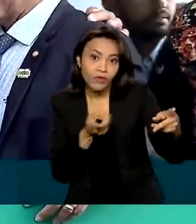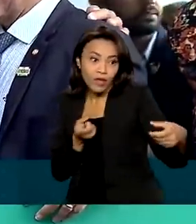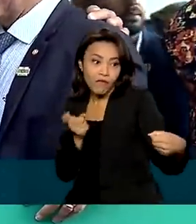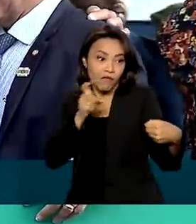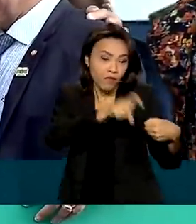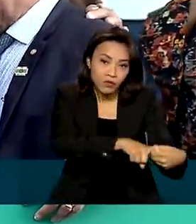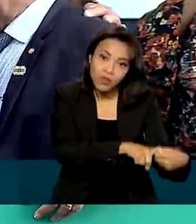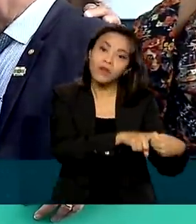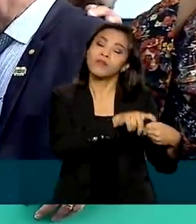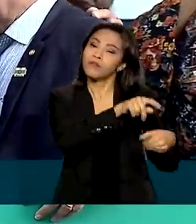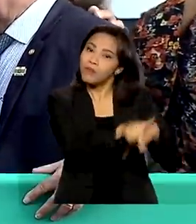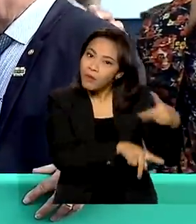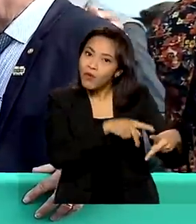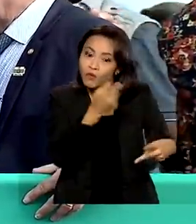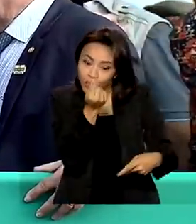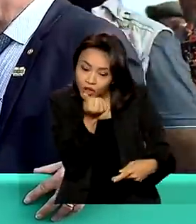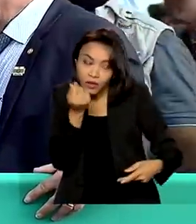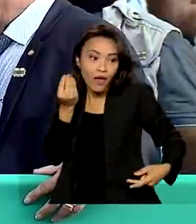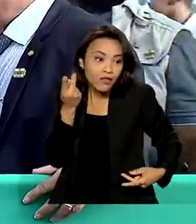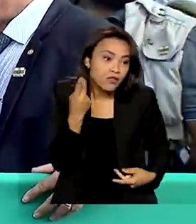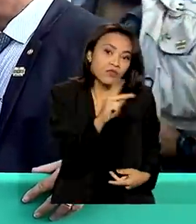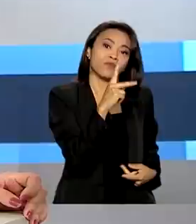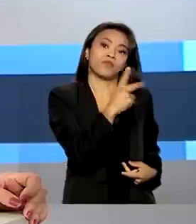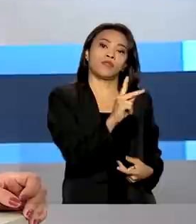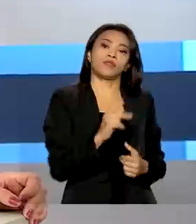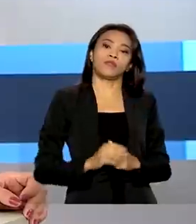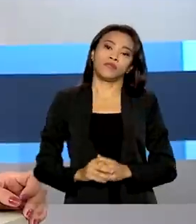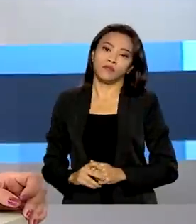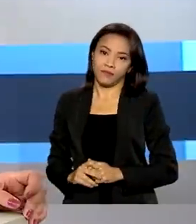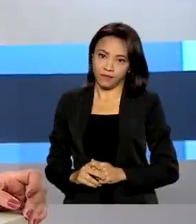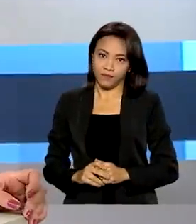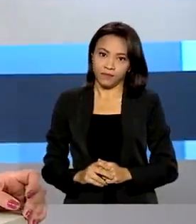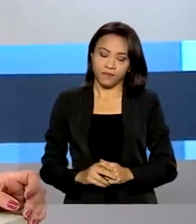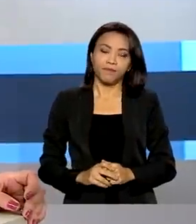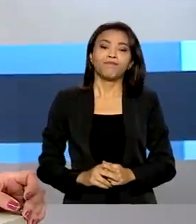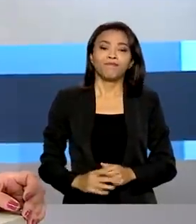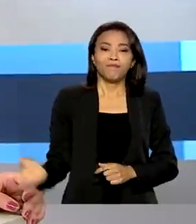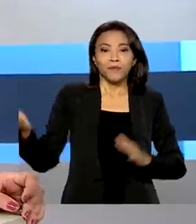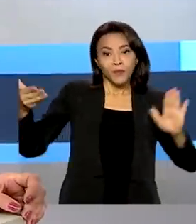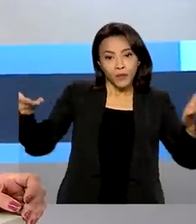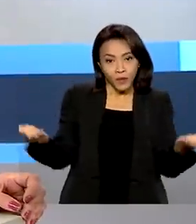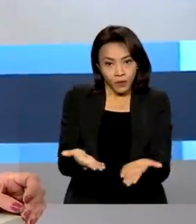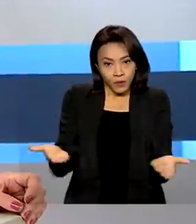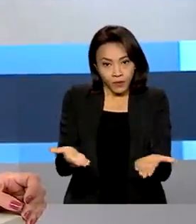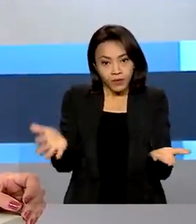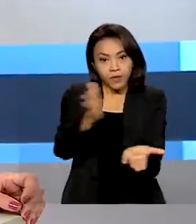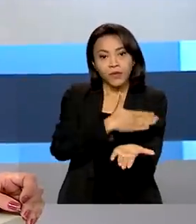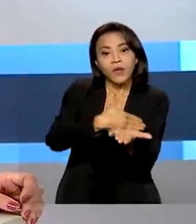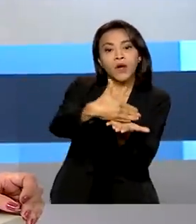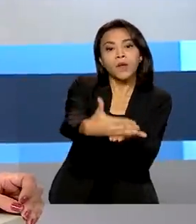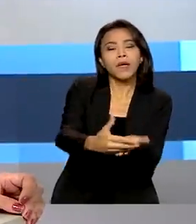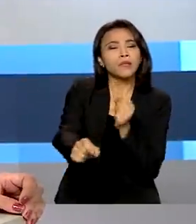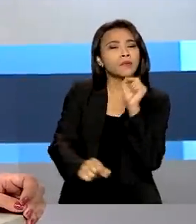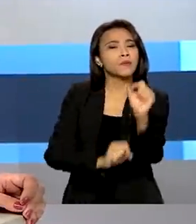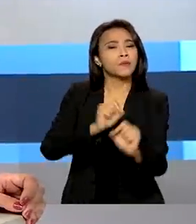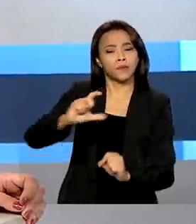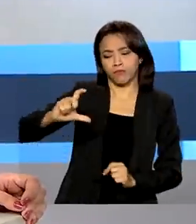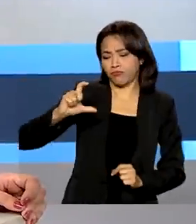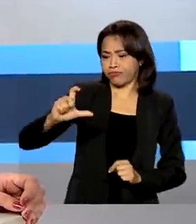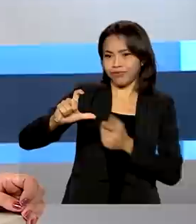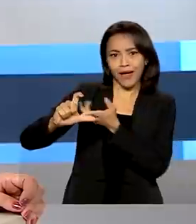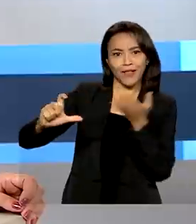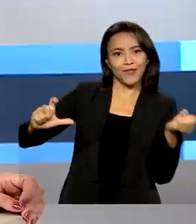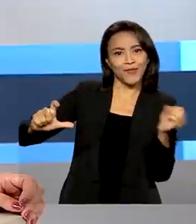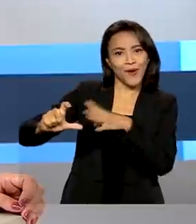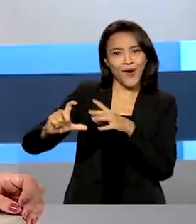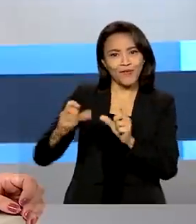O dinheiro é de vocês. A partir de hoje, começa a ser emitida a nova Carteira Nacional